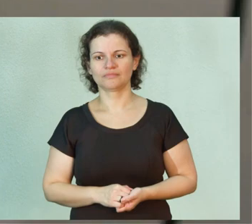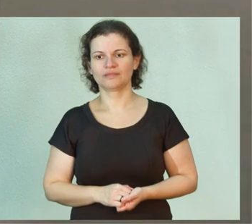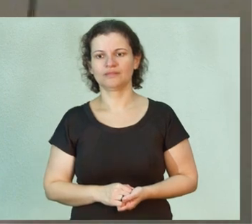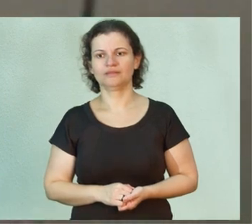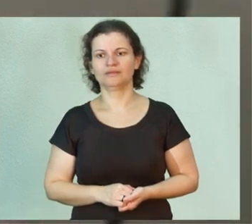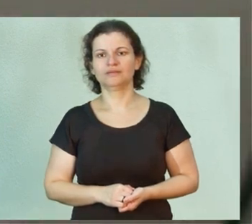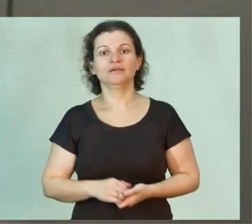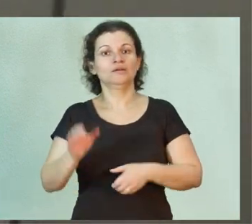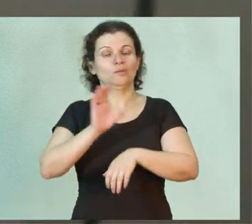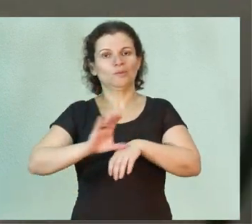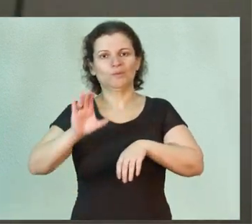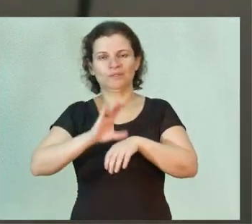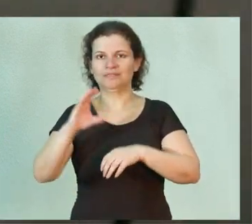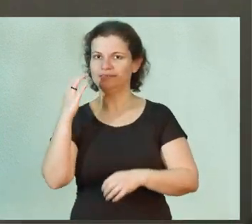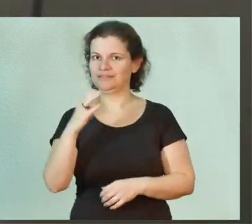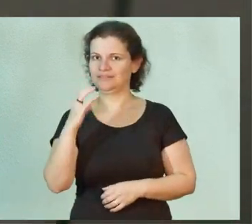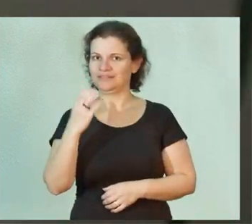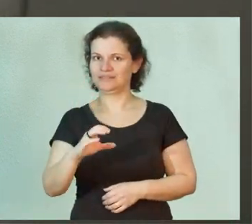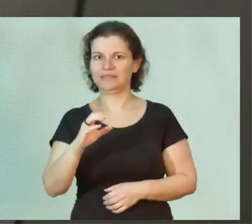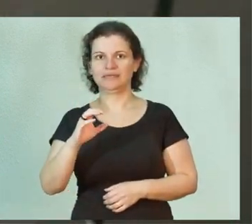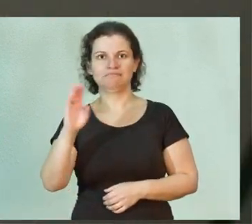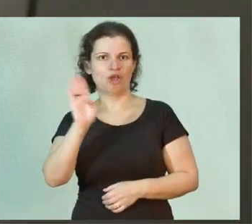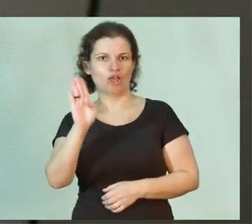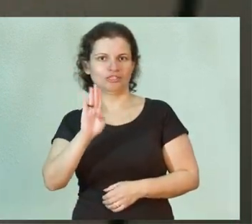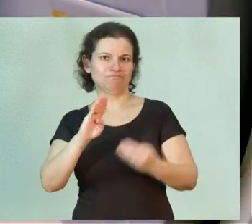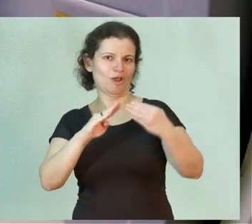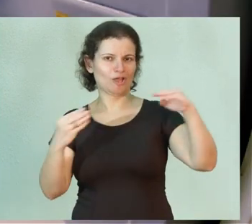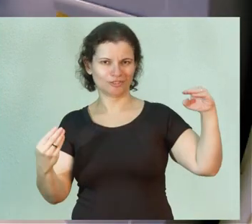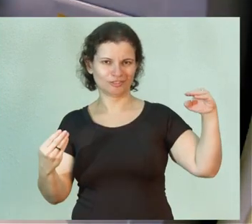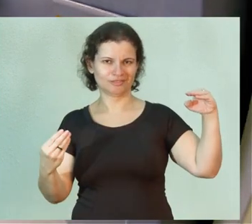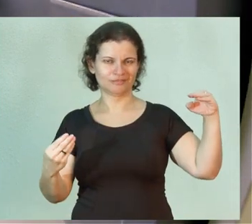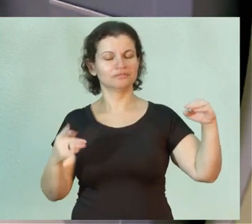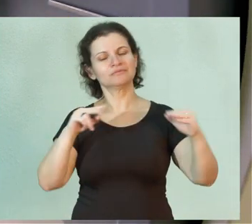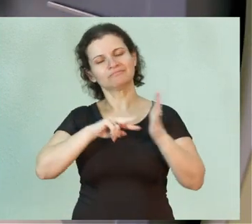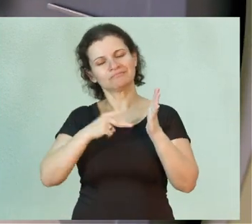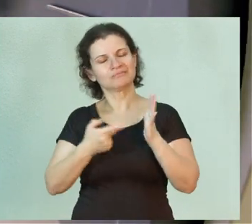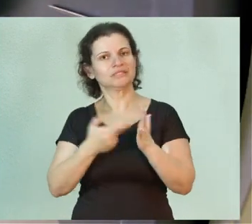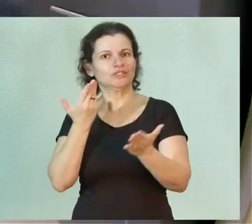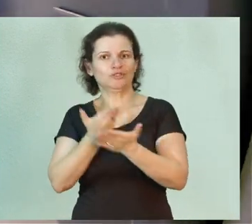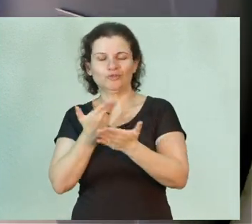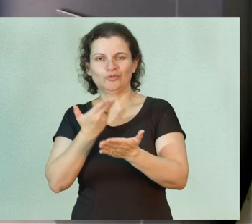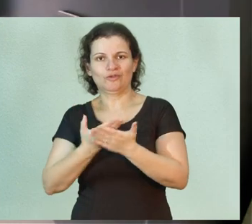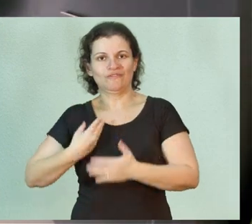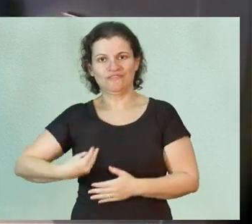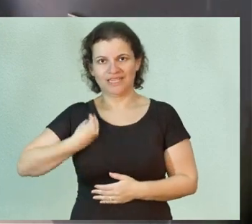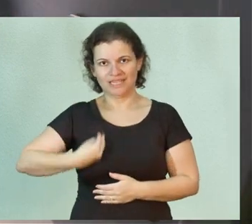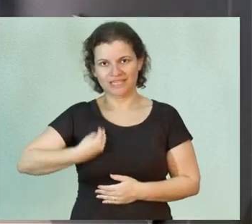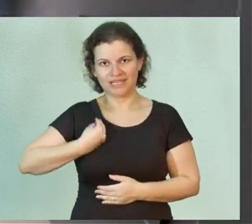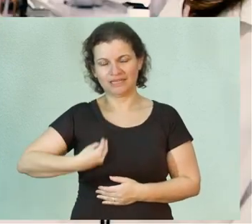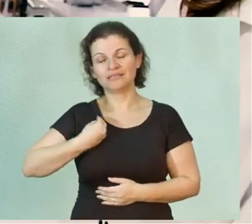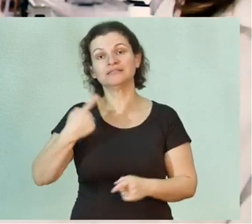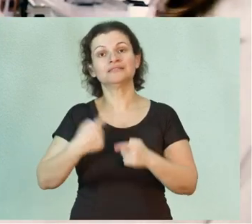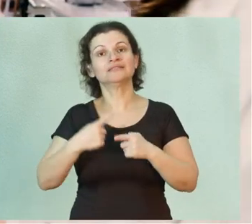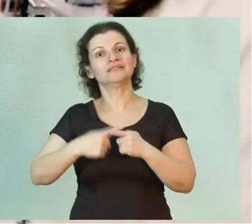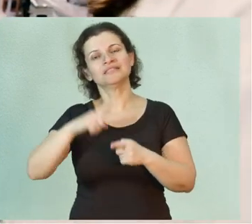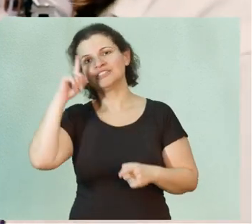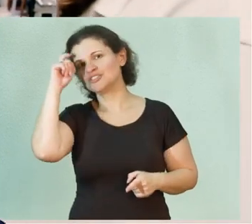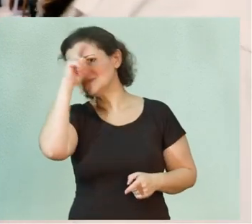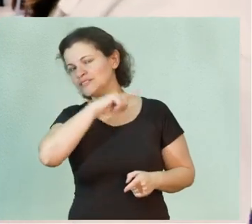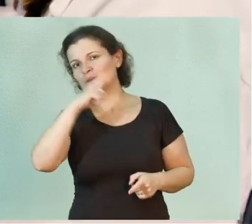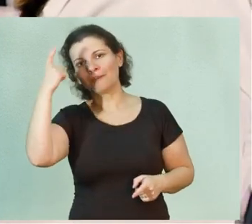O curso de Ciências Biológicas, ele representa o estudo da vida. É muito difícil